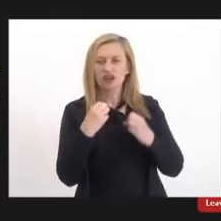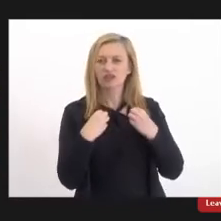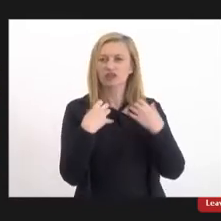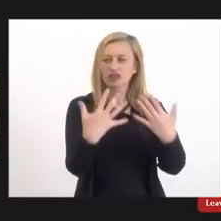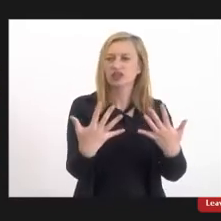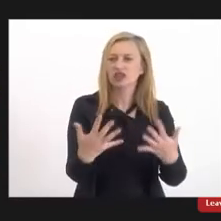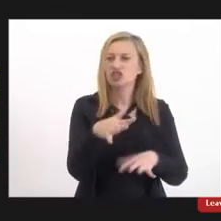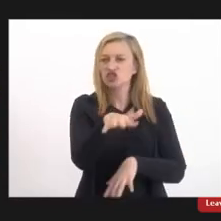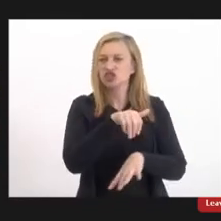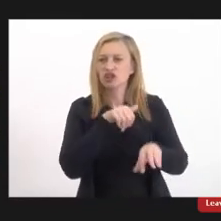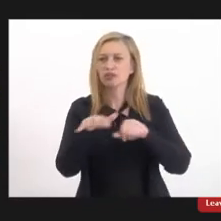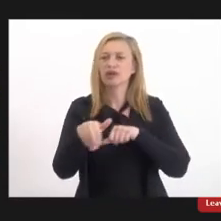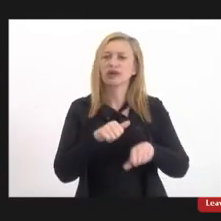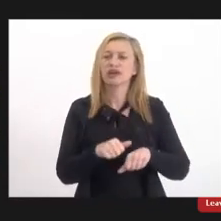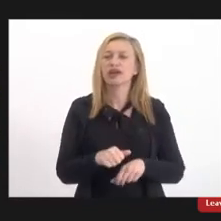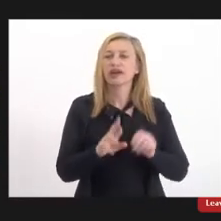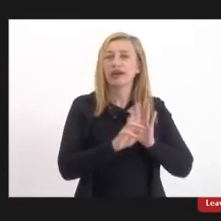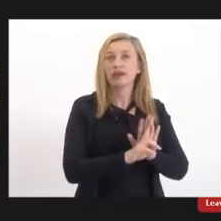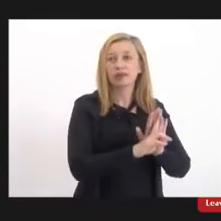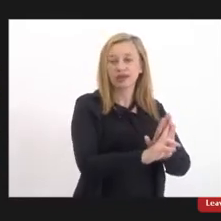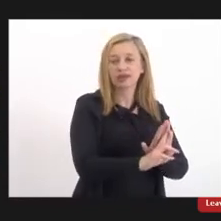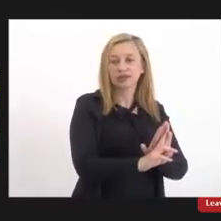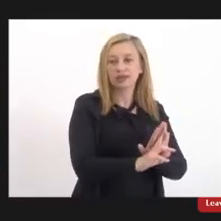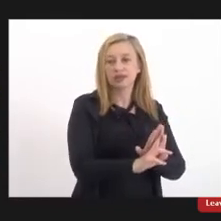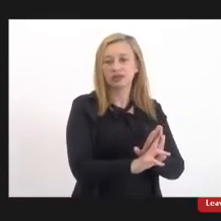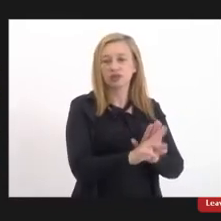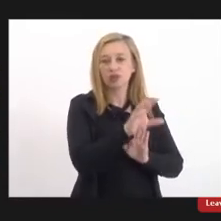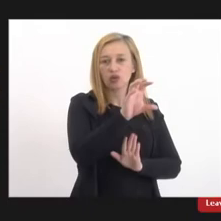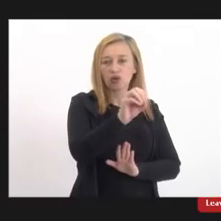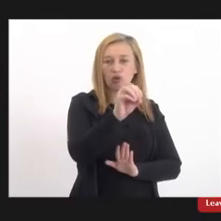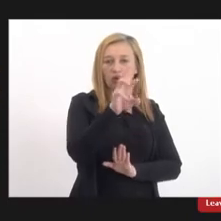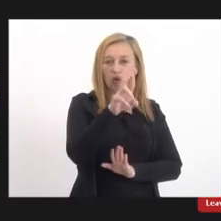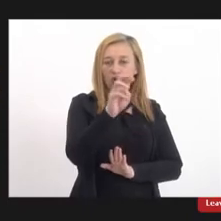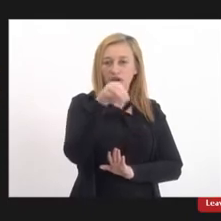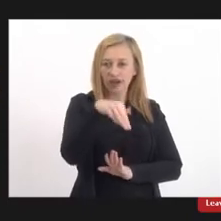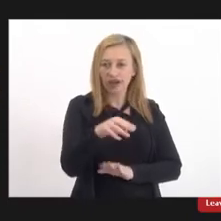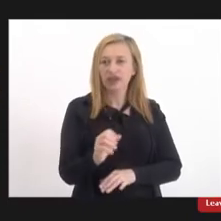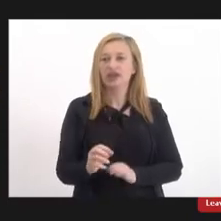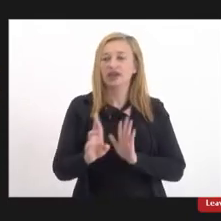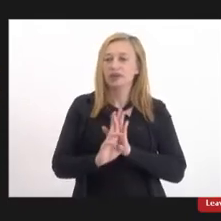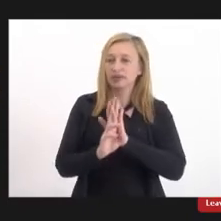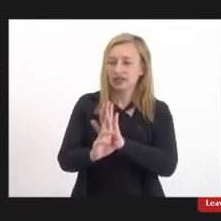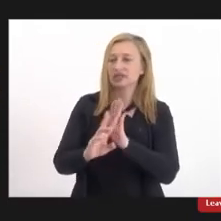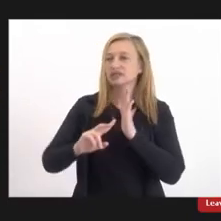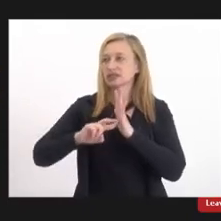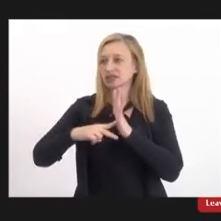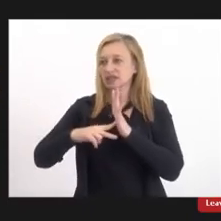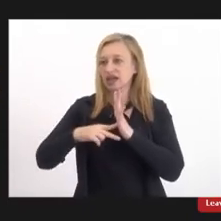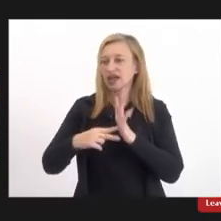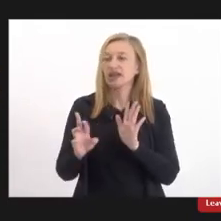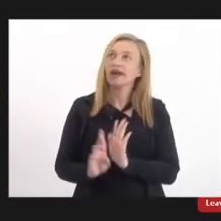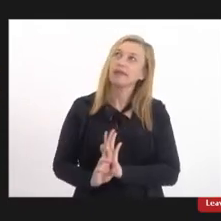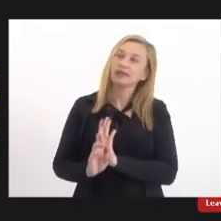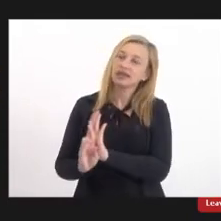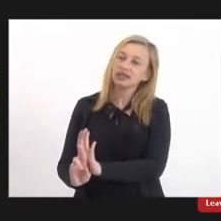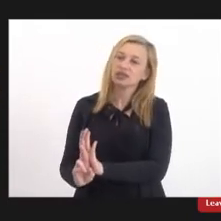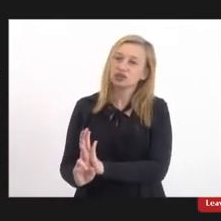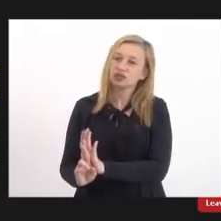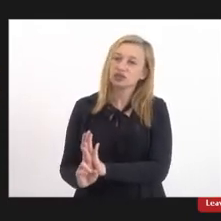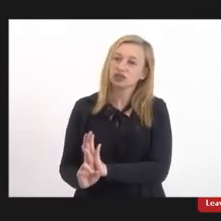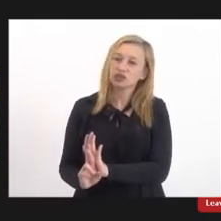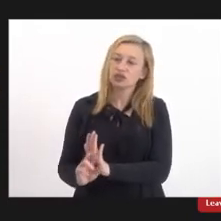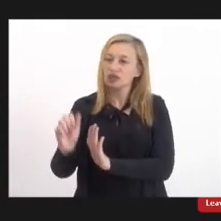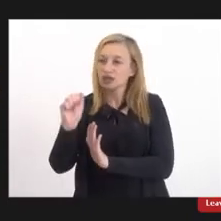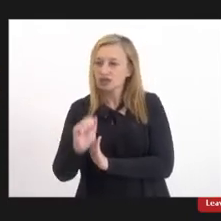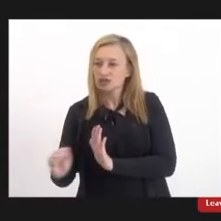e chama a representante do porém a representante do sindicato a representante